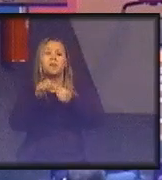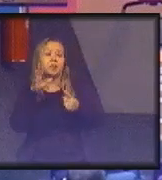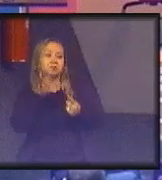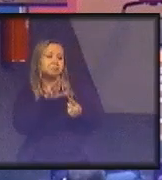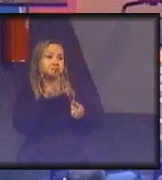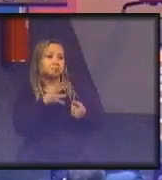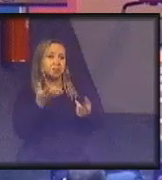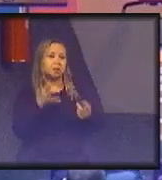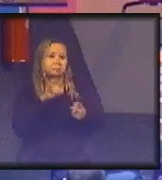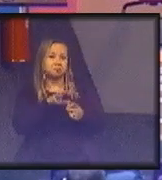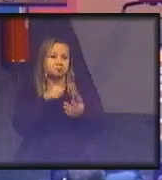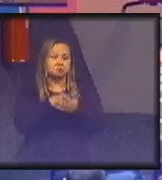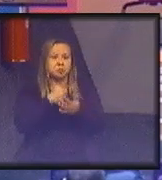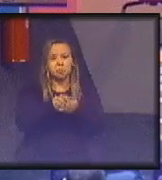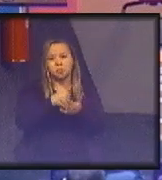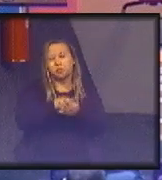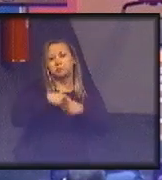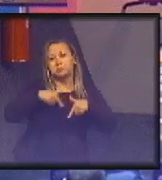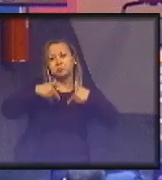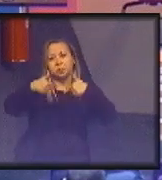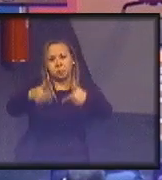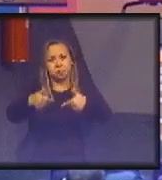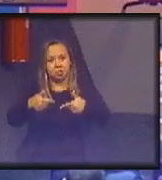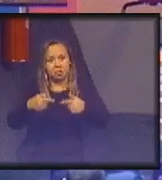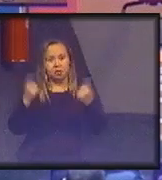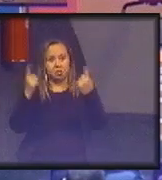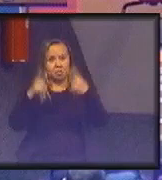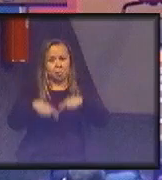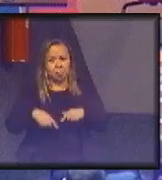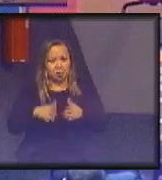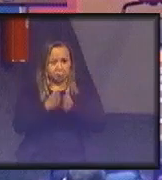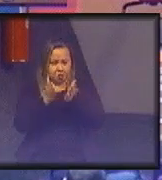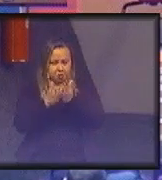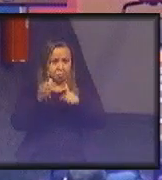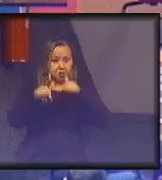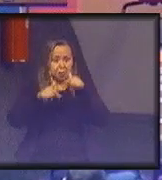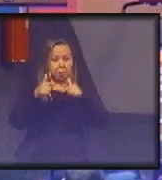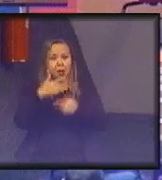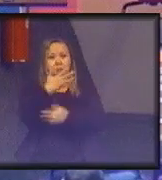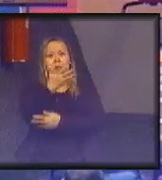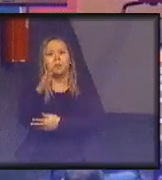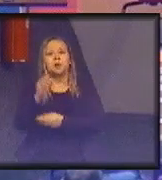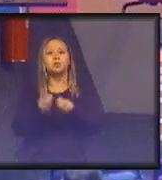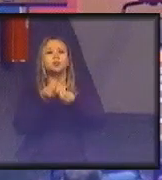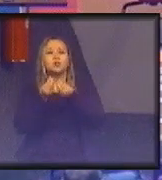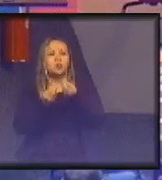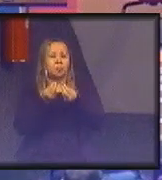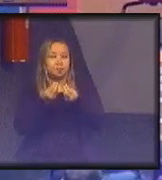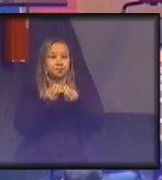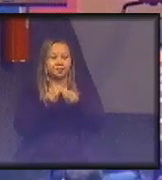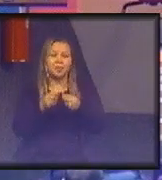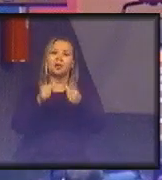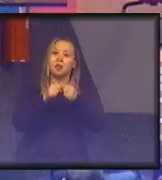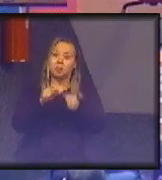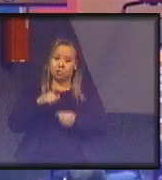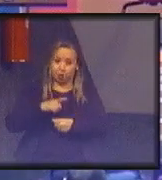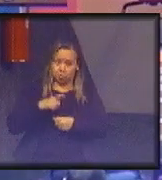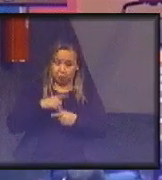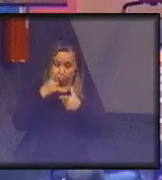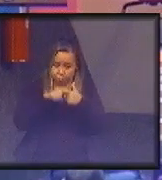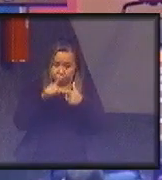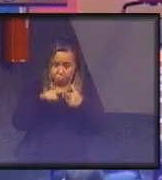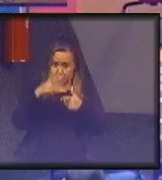à pobreza e, ao mesmo tempo, você trabalha com o meio ambiente? Nós estamos tendo um problema muito sério,